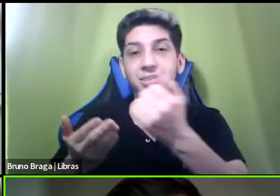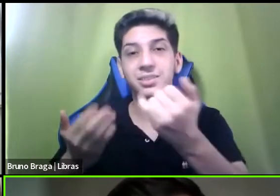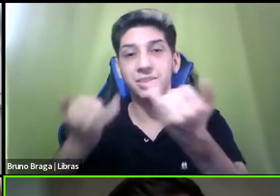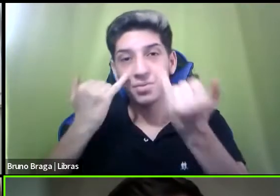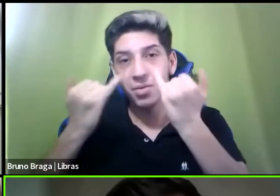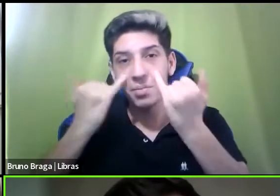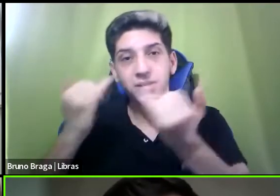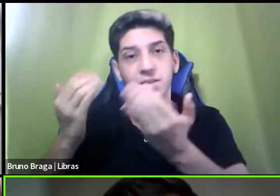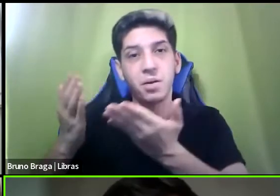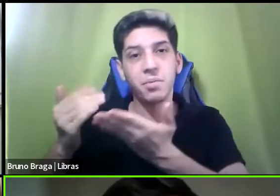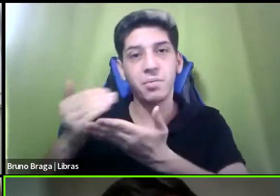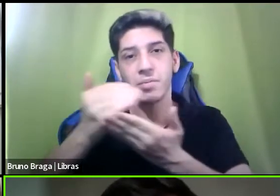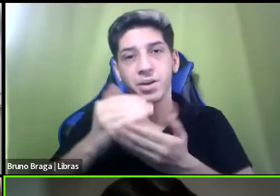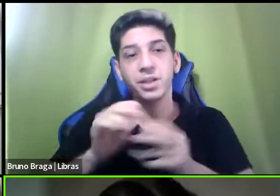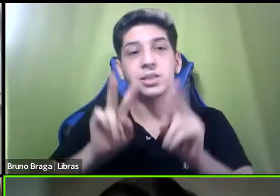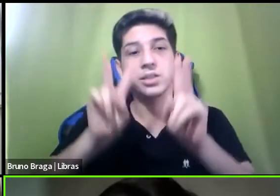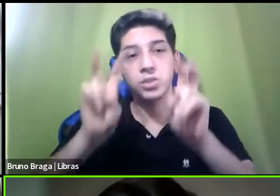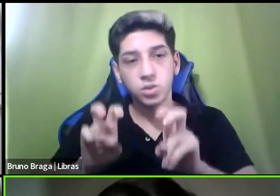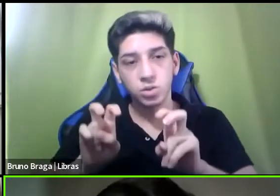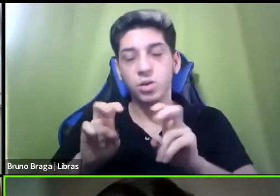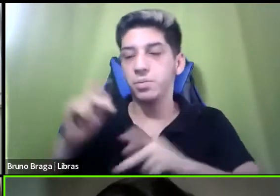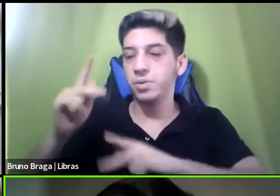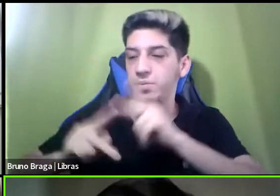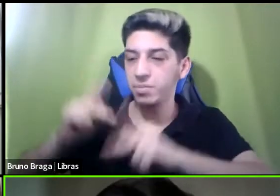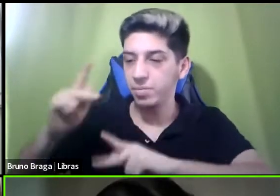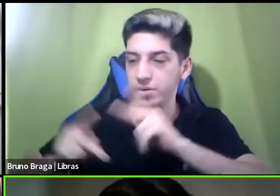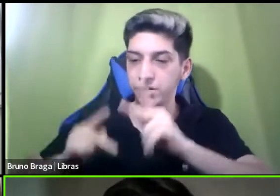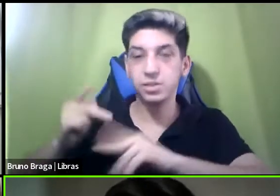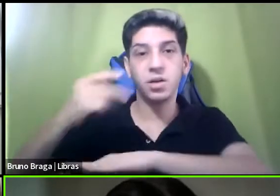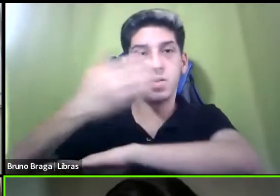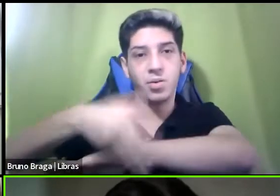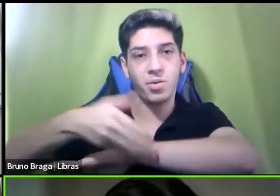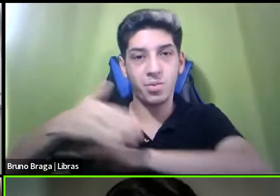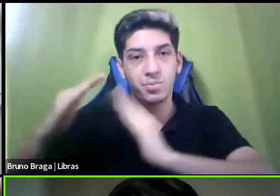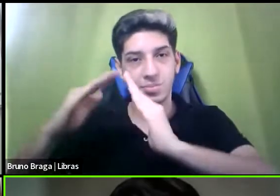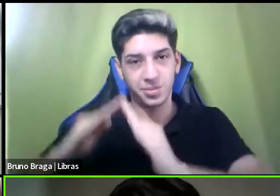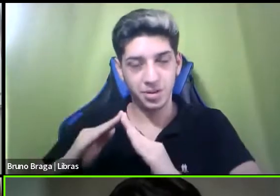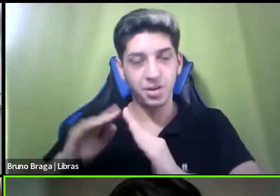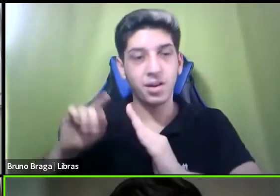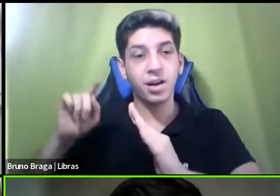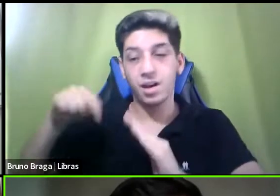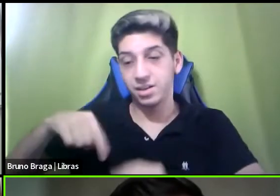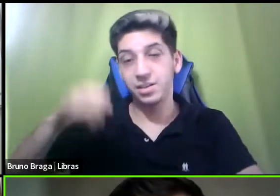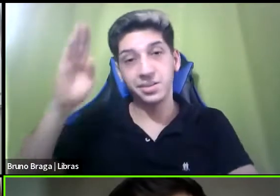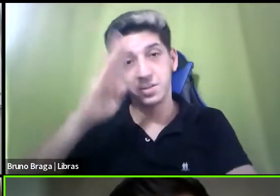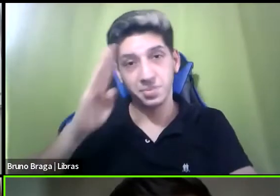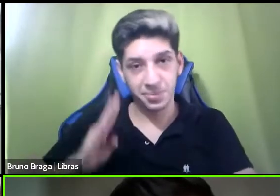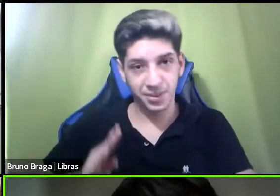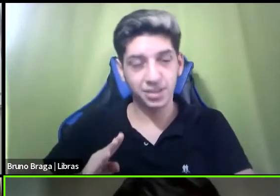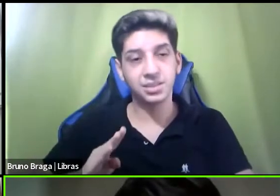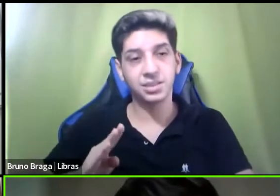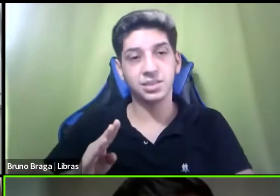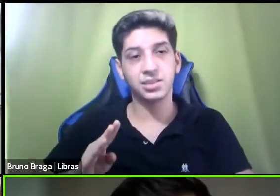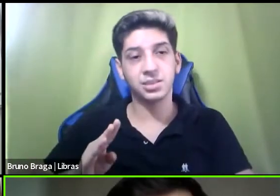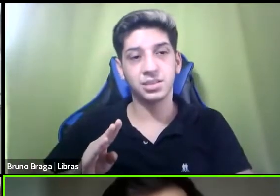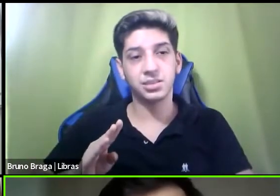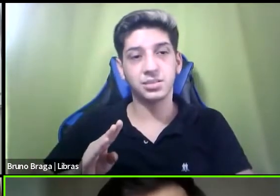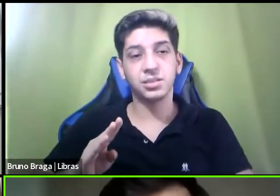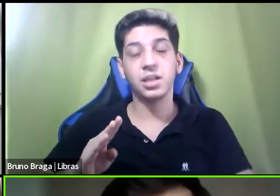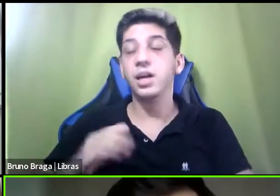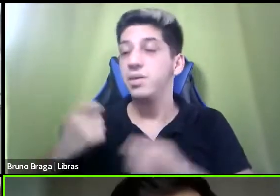referentes ao fenômeno da população em situação de rua no Brasil deveriam ser